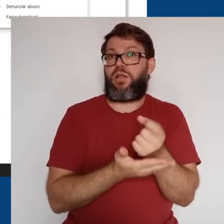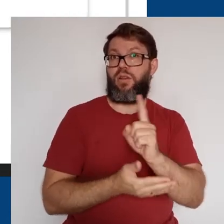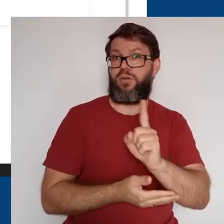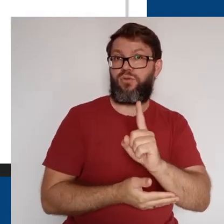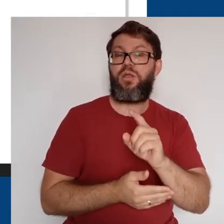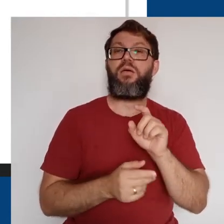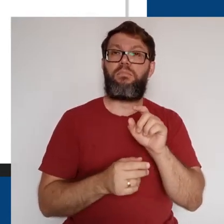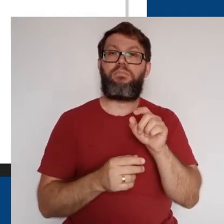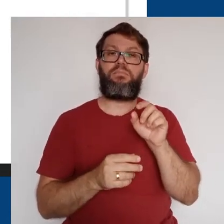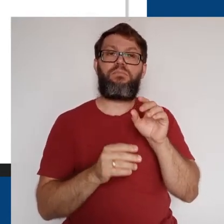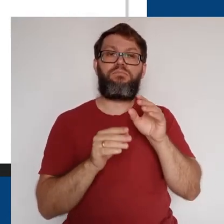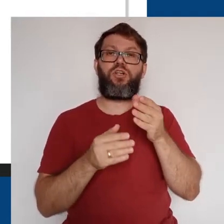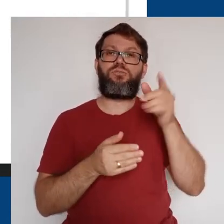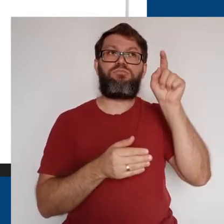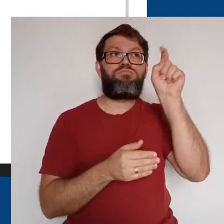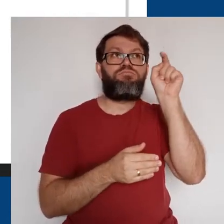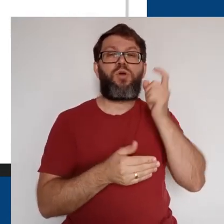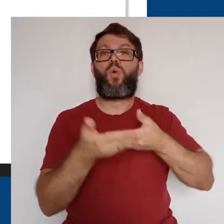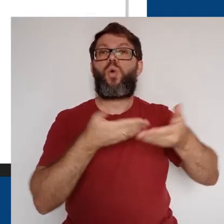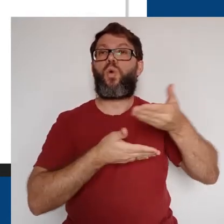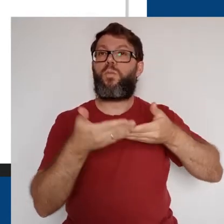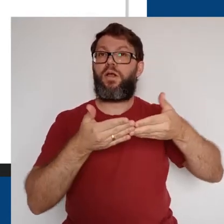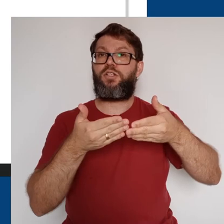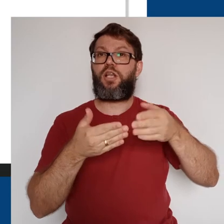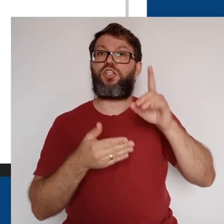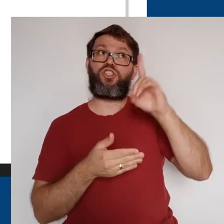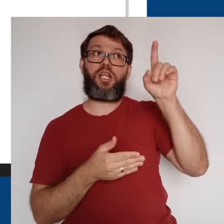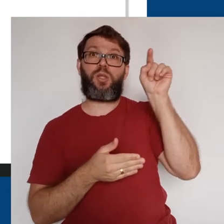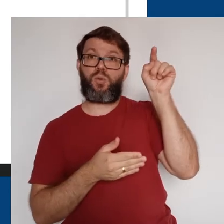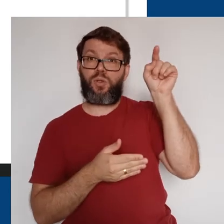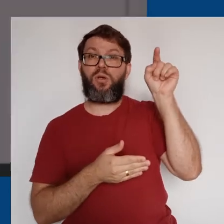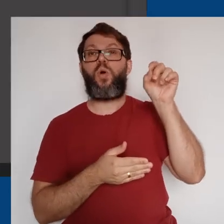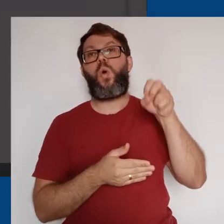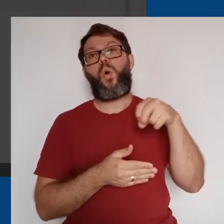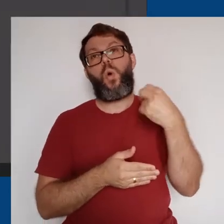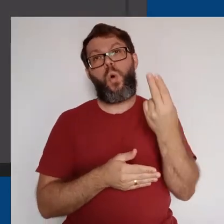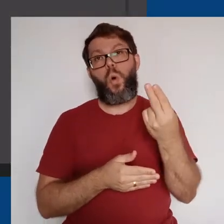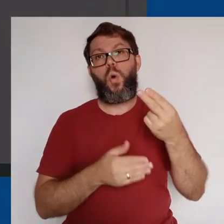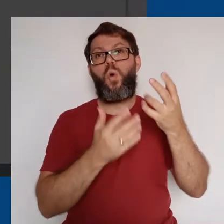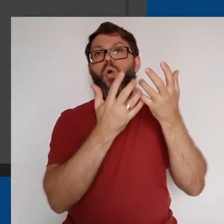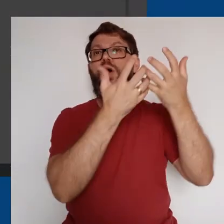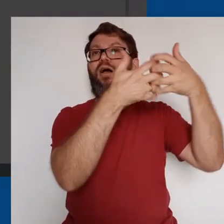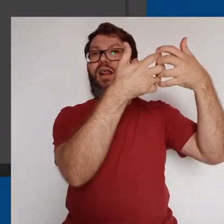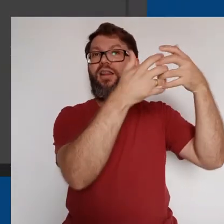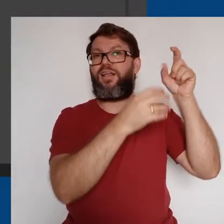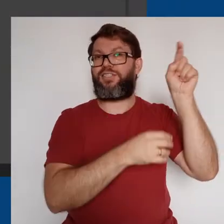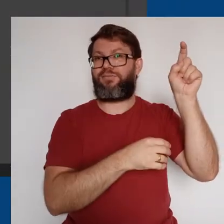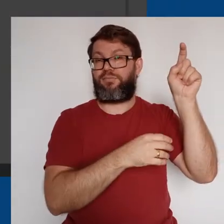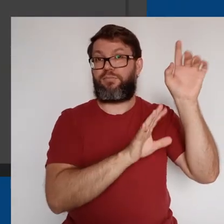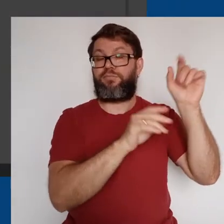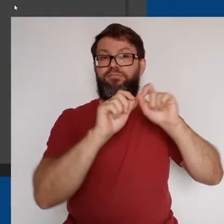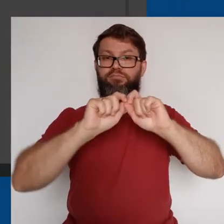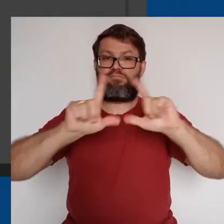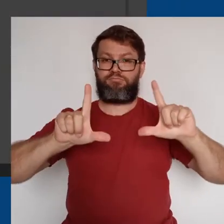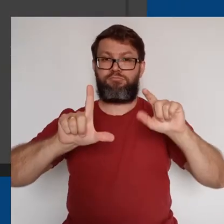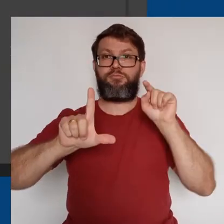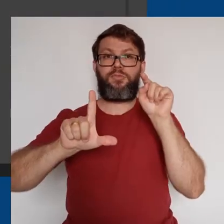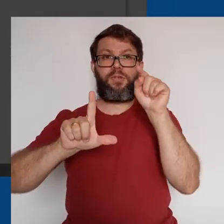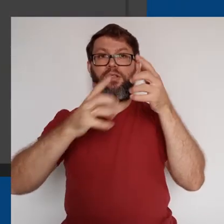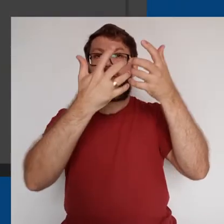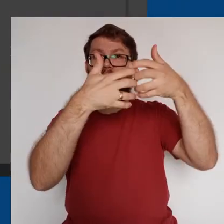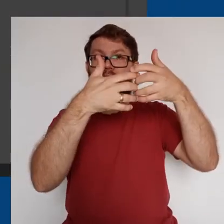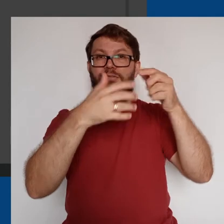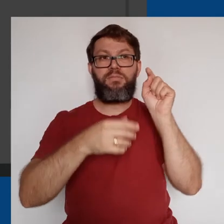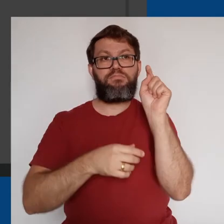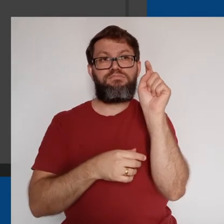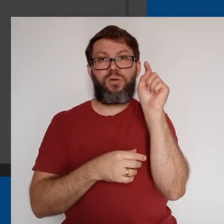sem permissão para download, clique em Compartilhar no canto superior direito ou na engrenagem. A seguir,